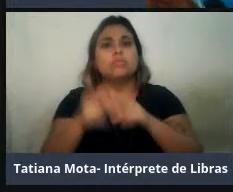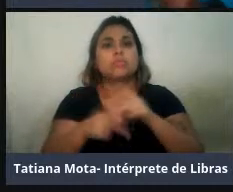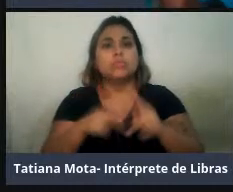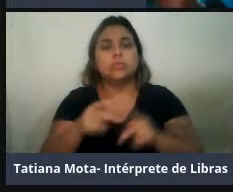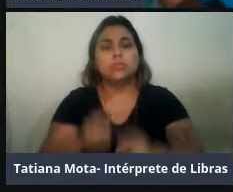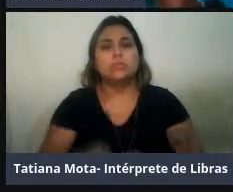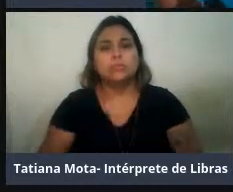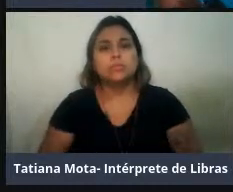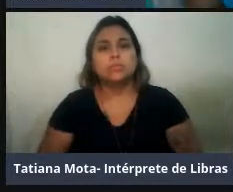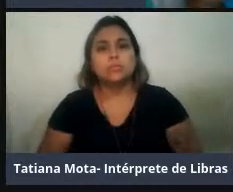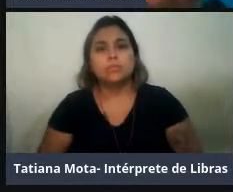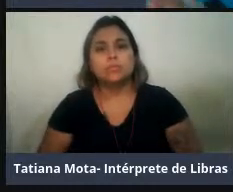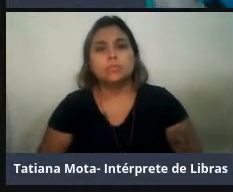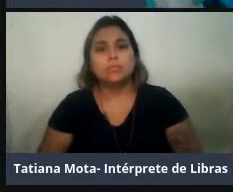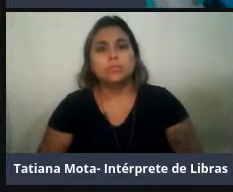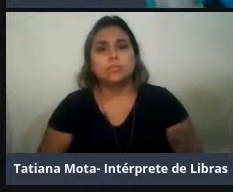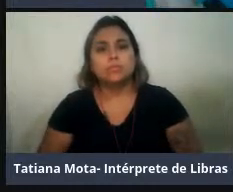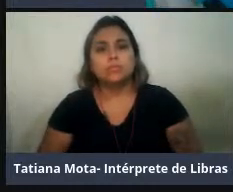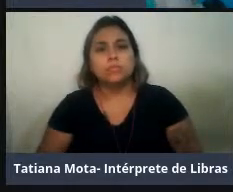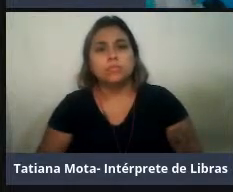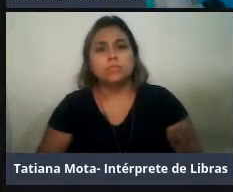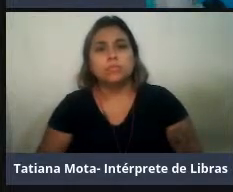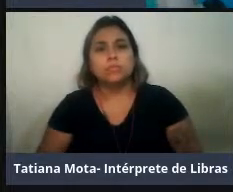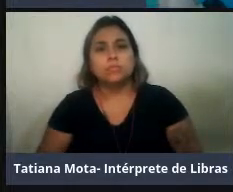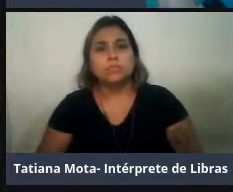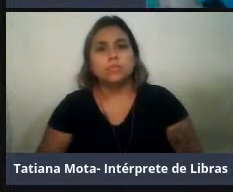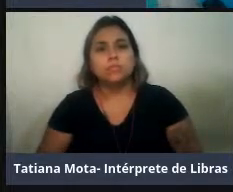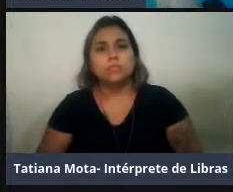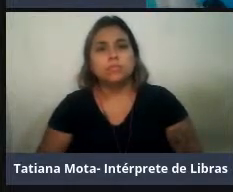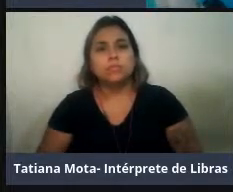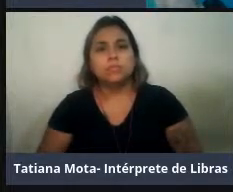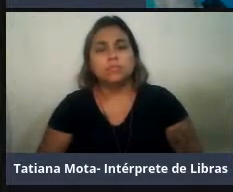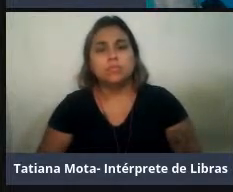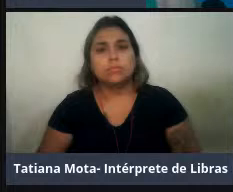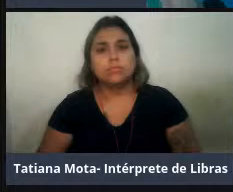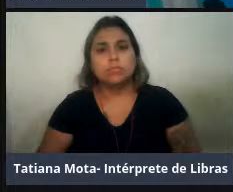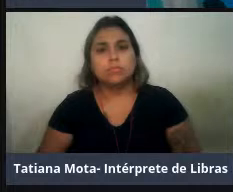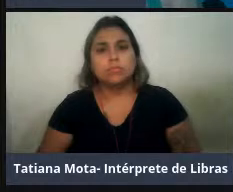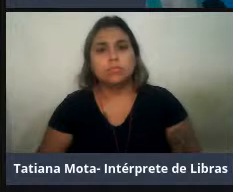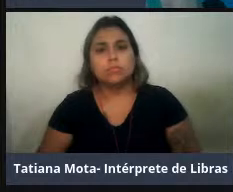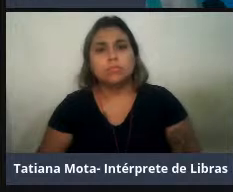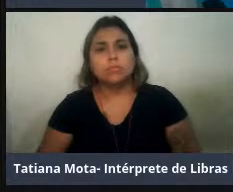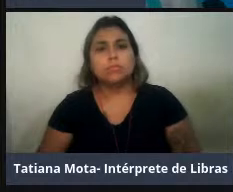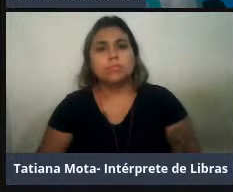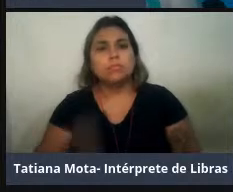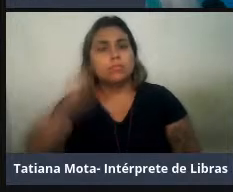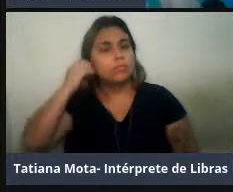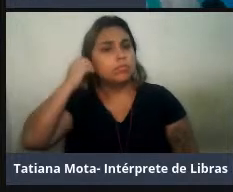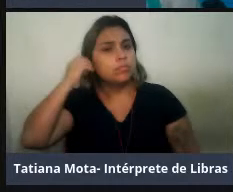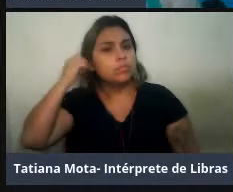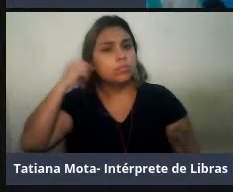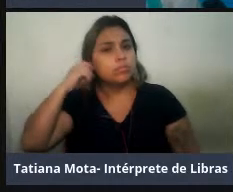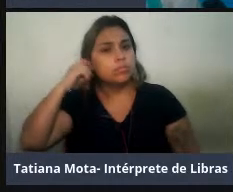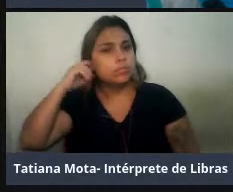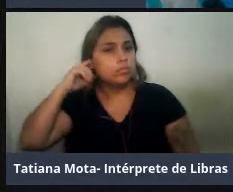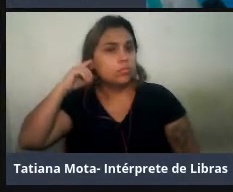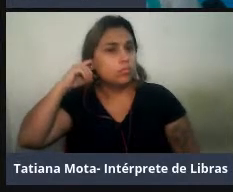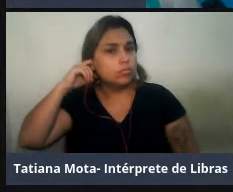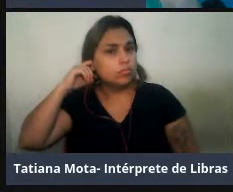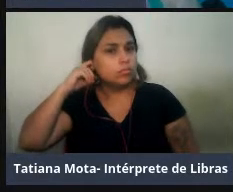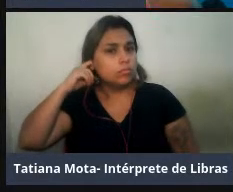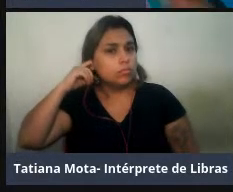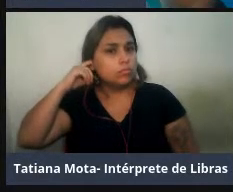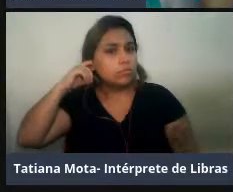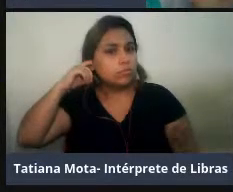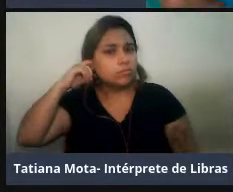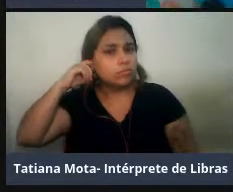qual é a estimativa que a gente pode fazer comparando todo mundo. E para a gente entender o que levou essa diversificação dos sons